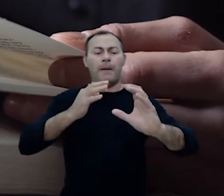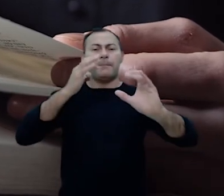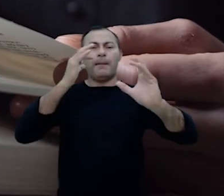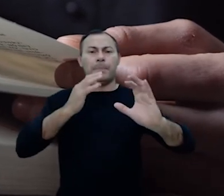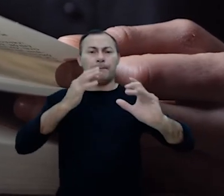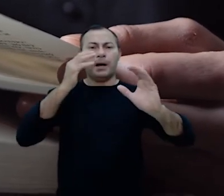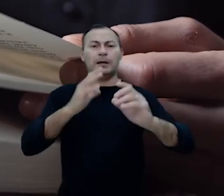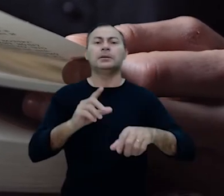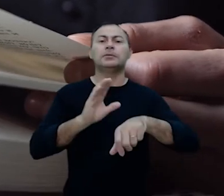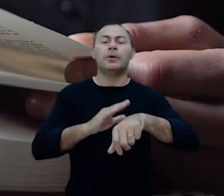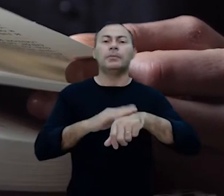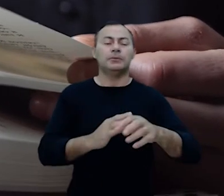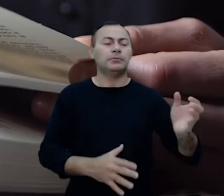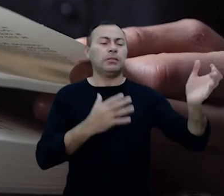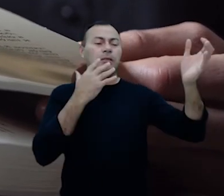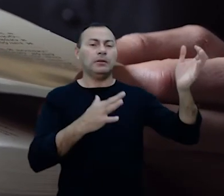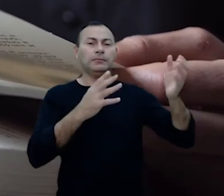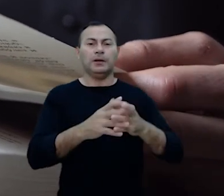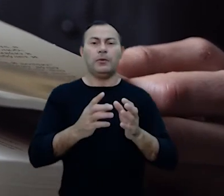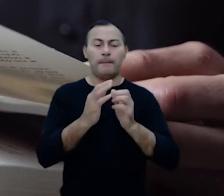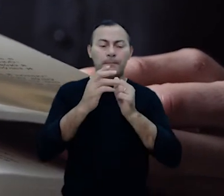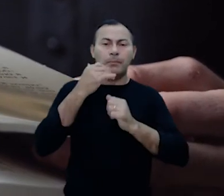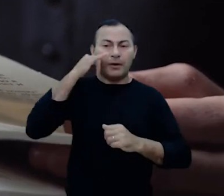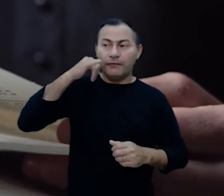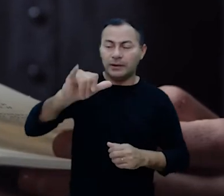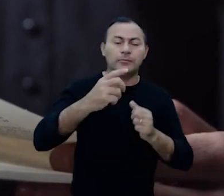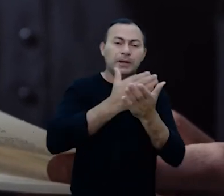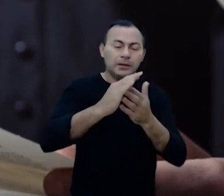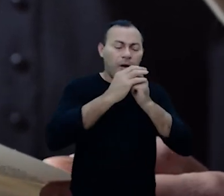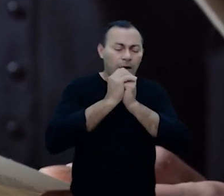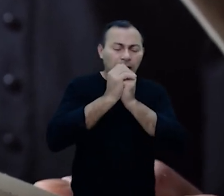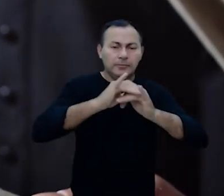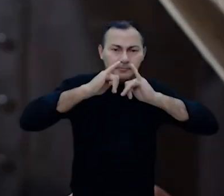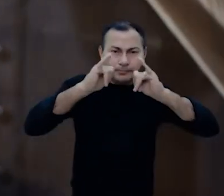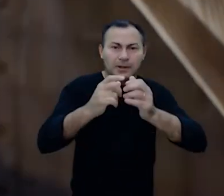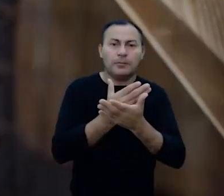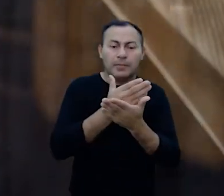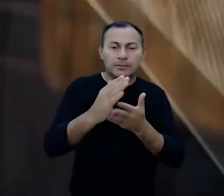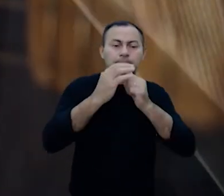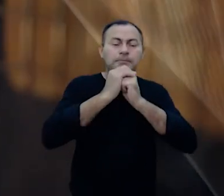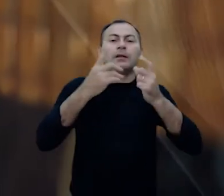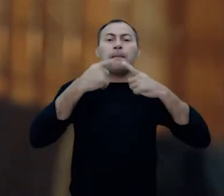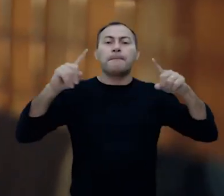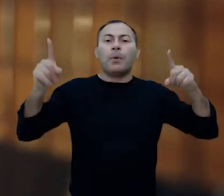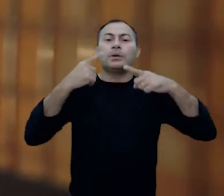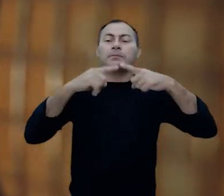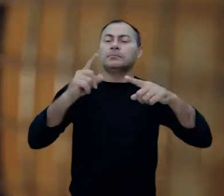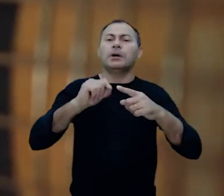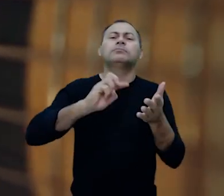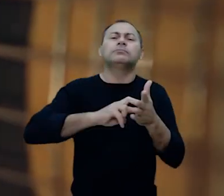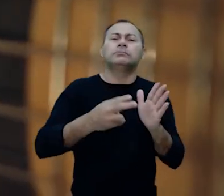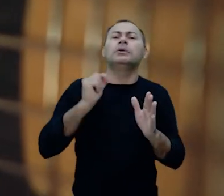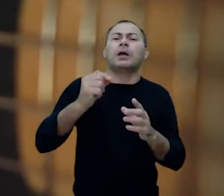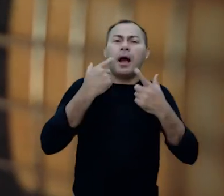cantar e a tocar a sua harpa nesse momento o profeta começava a orar e a profetizar interessante que ele começava a profetizar através da música